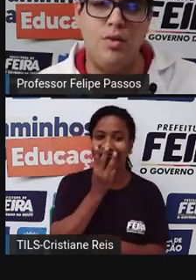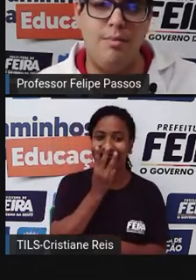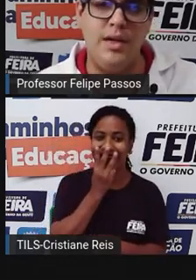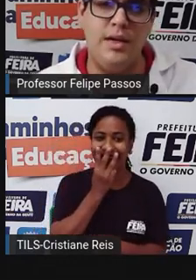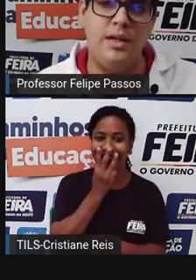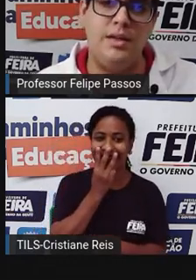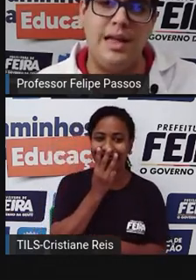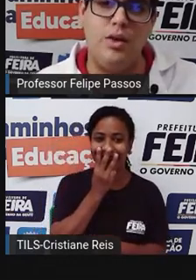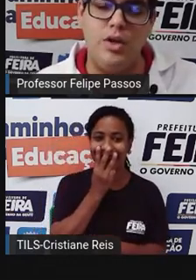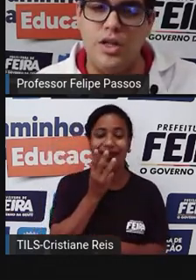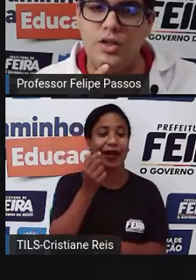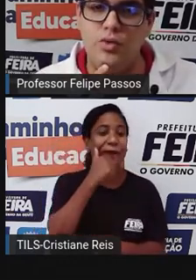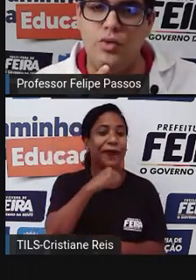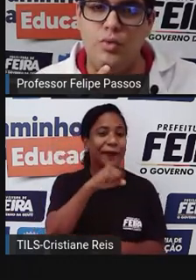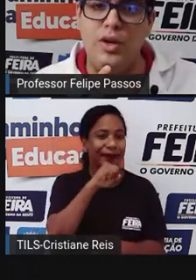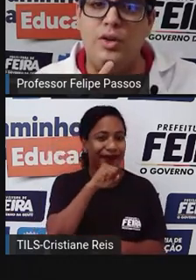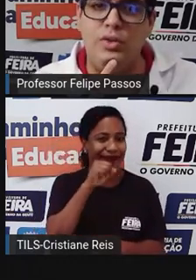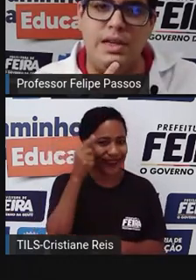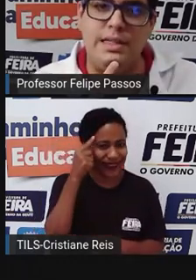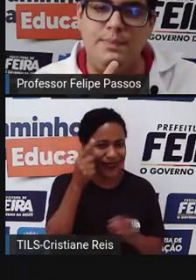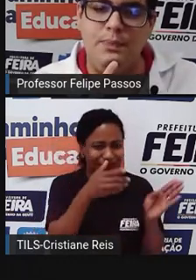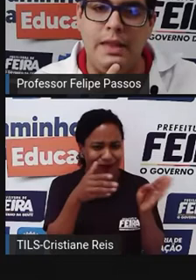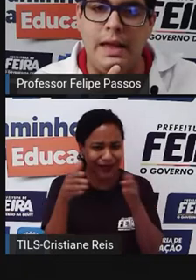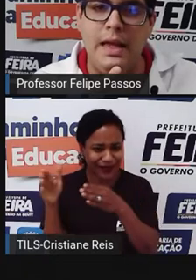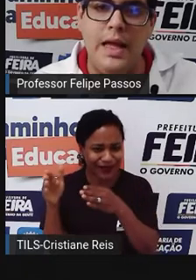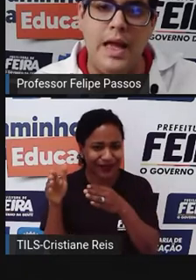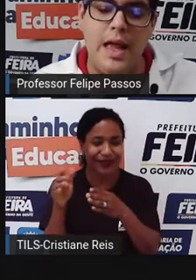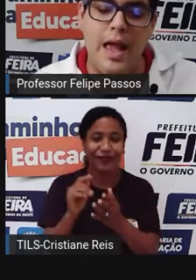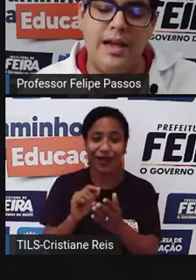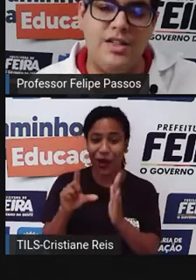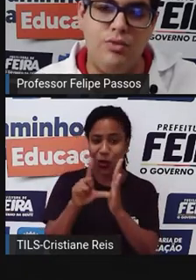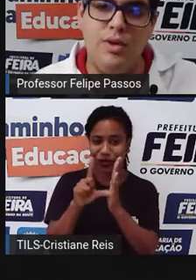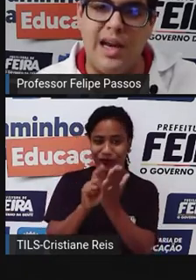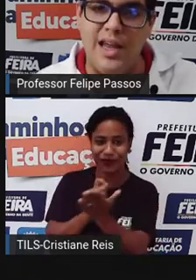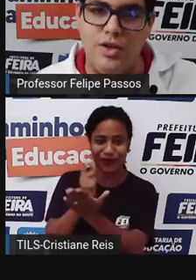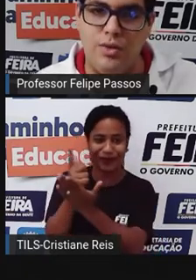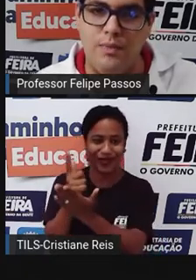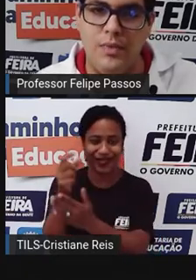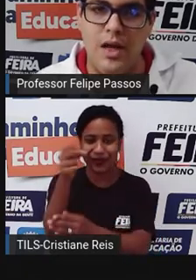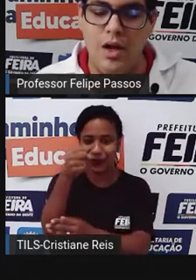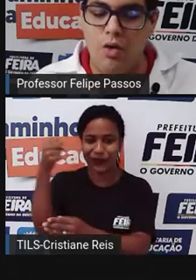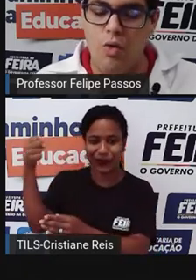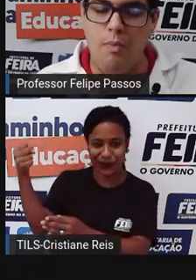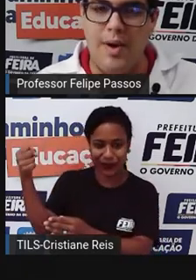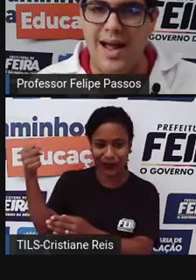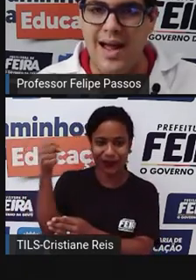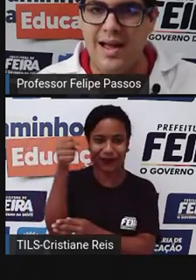passou com a mãe na loja do micro-ondas, né? É a questão do crédito.